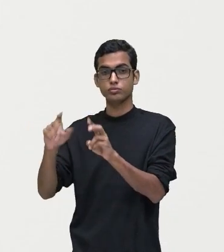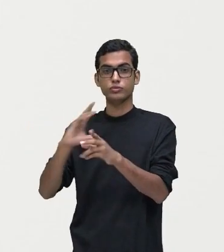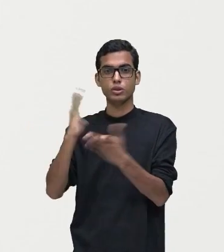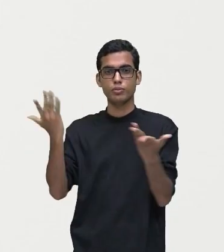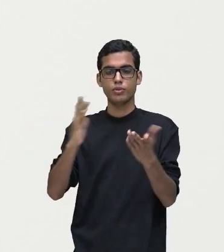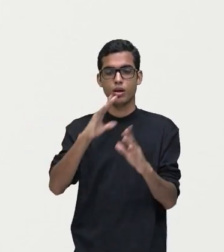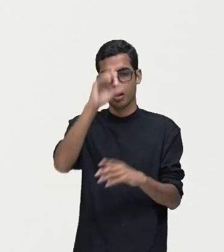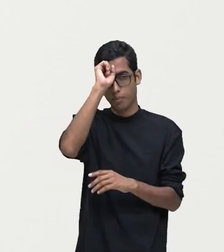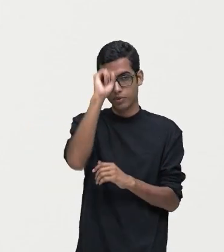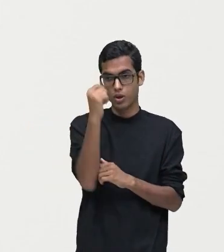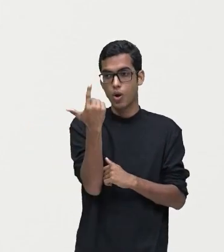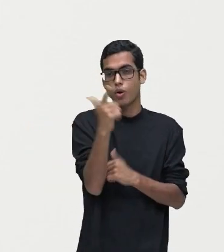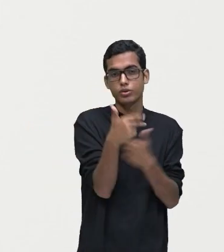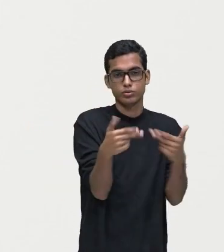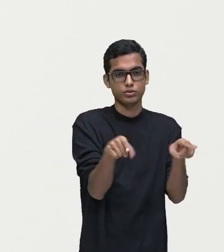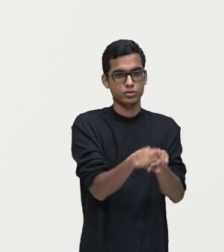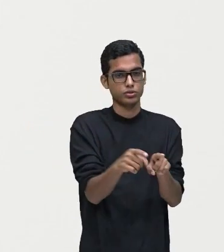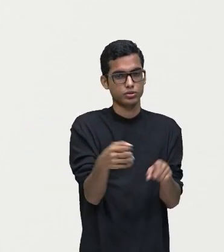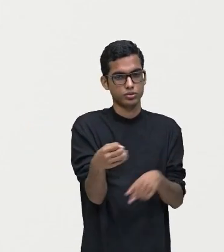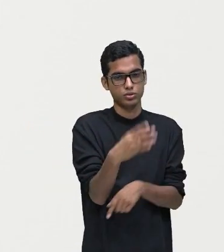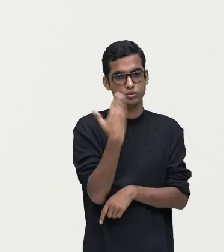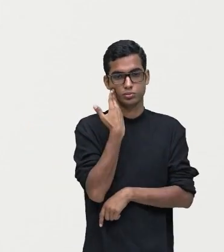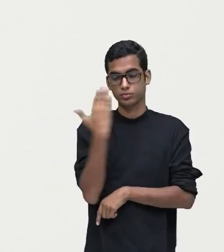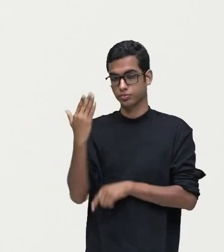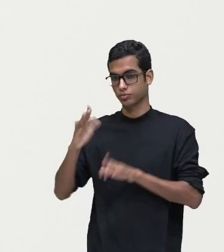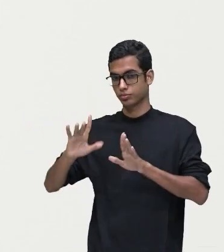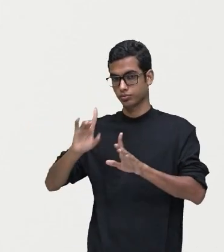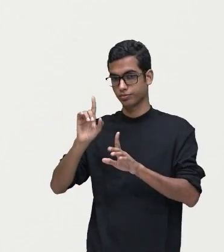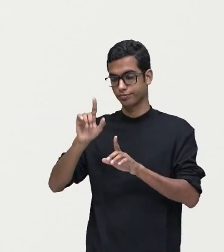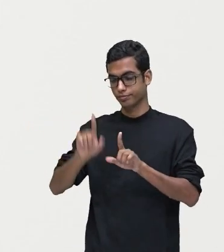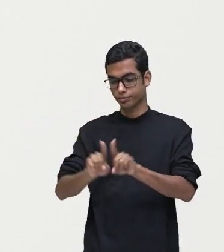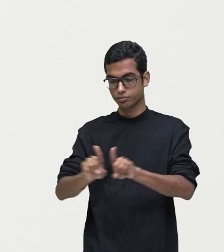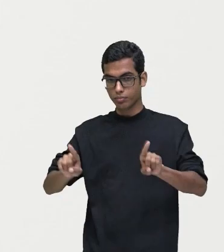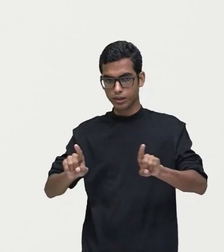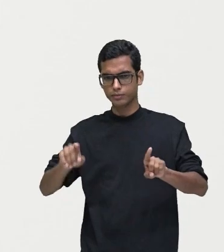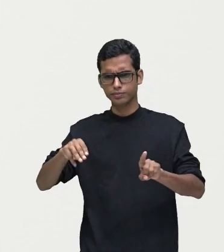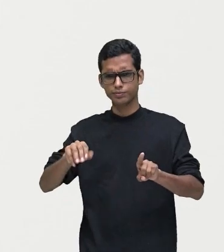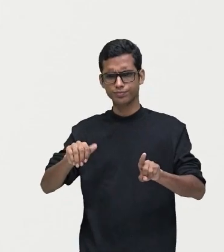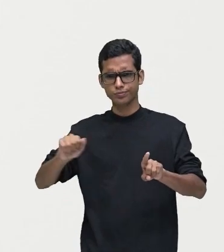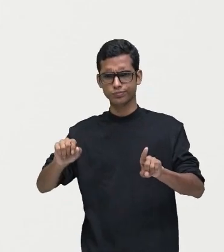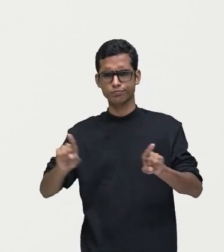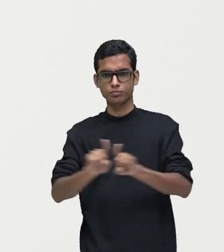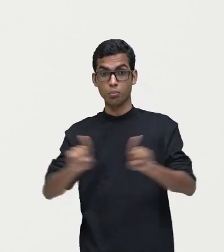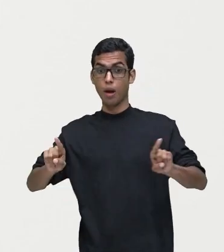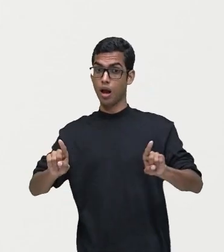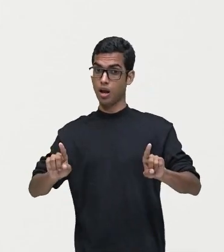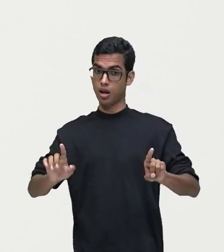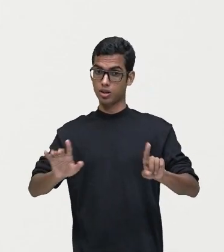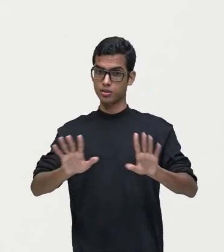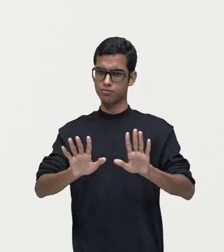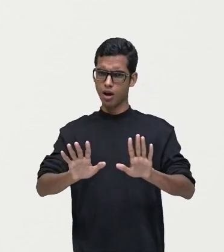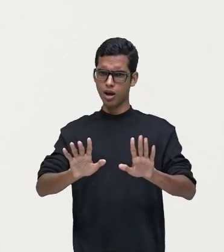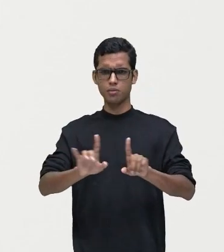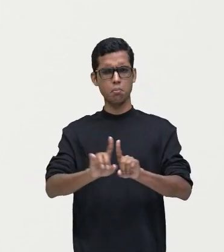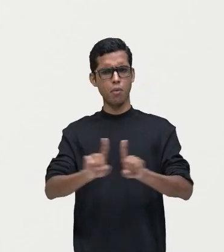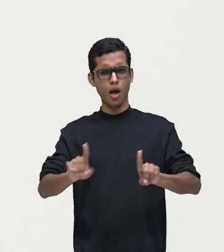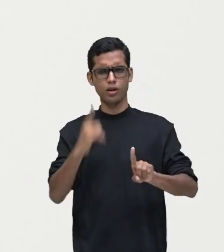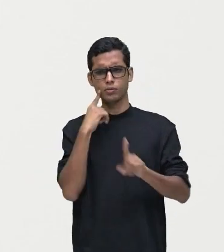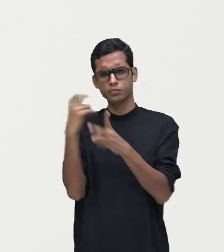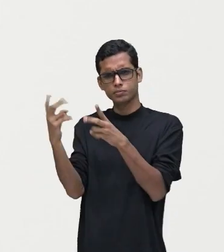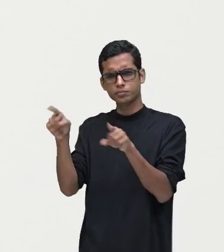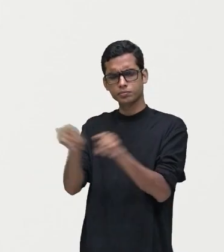suspenso, olha só. Mas, olha só esse mais, que traz uma ideia de contraste aqui, chama a nossa atenção.